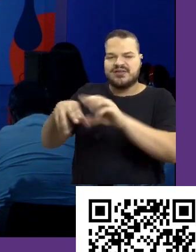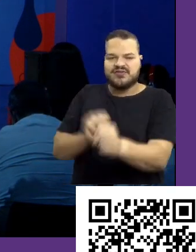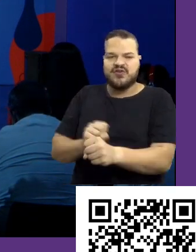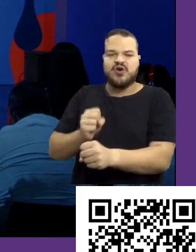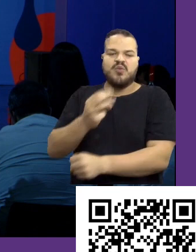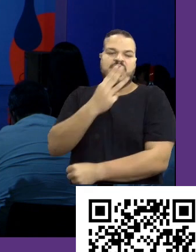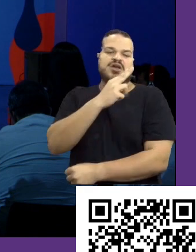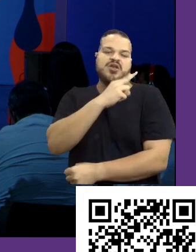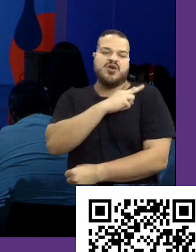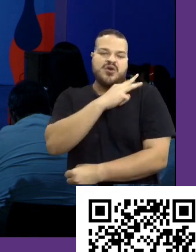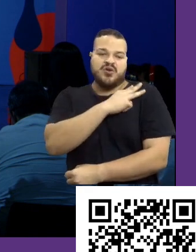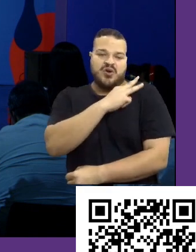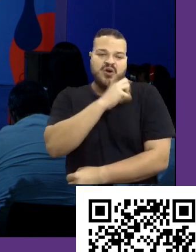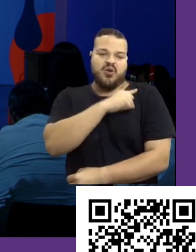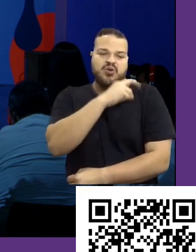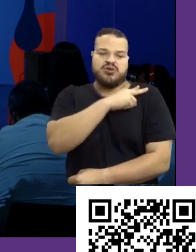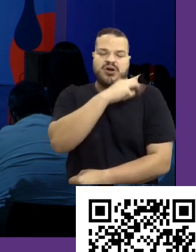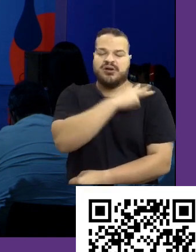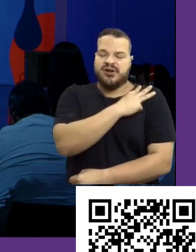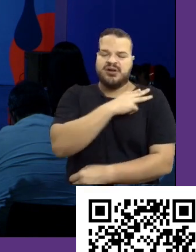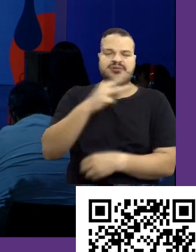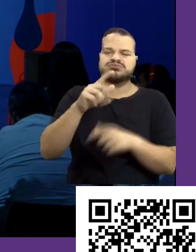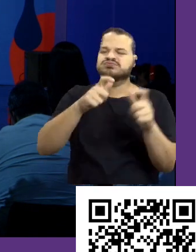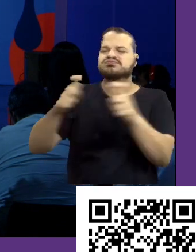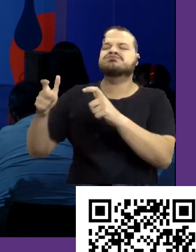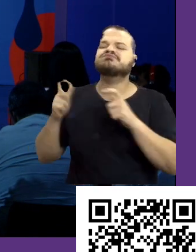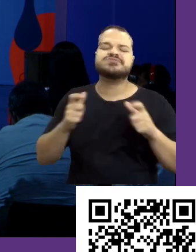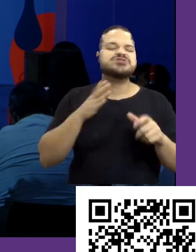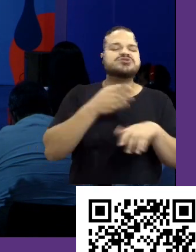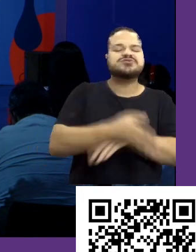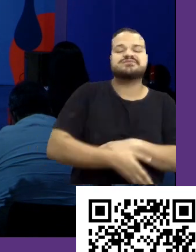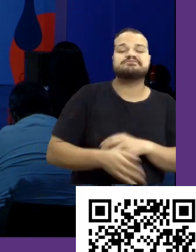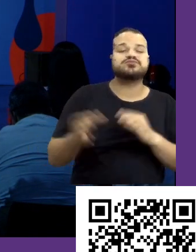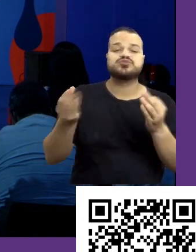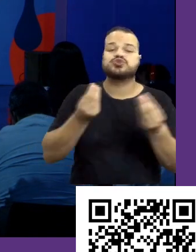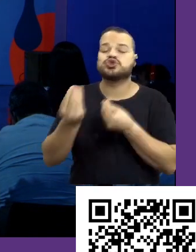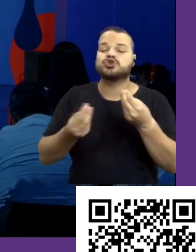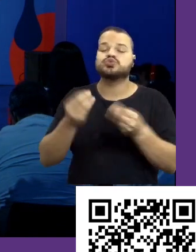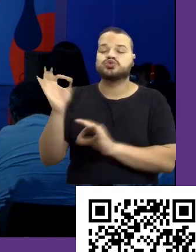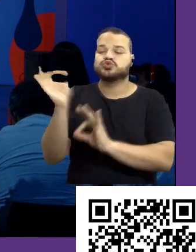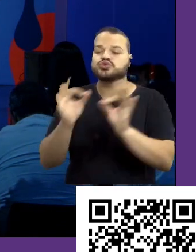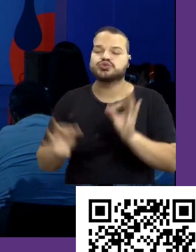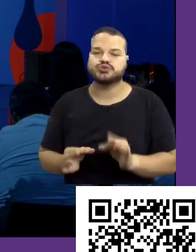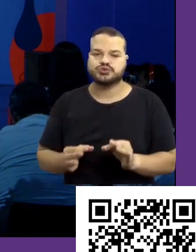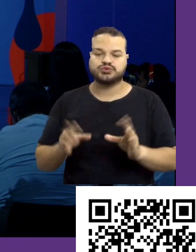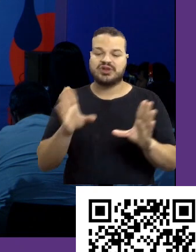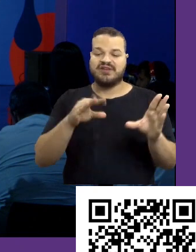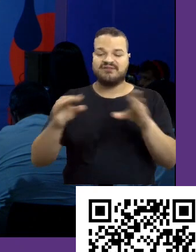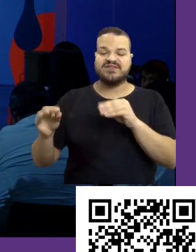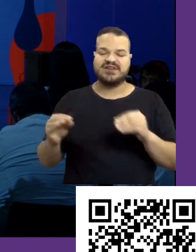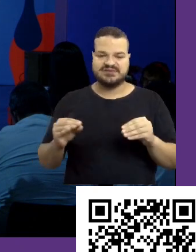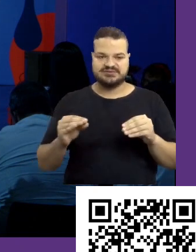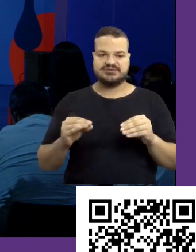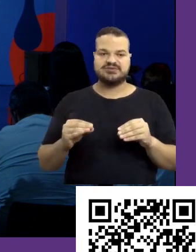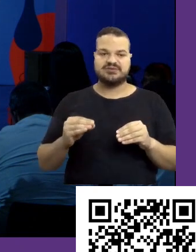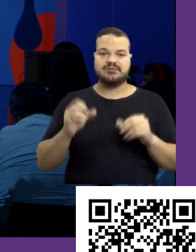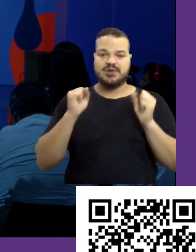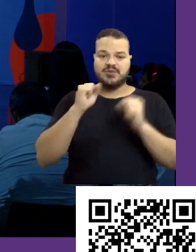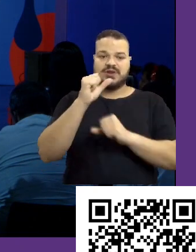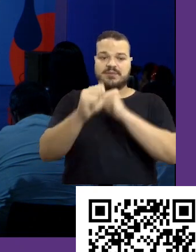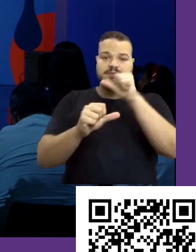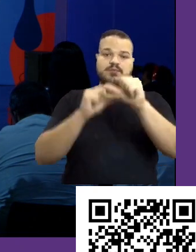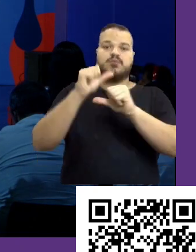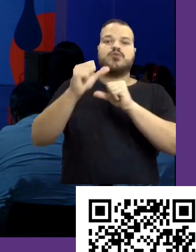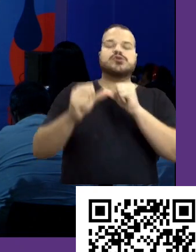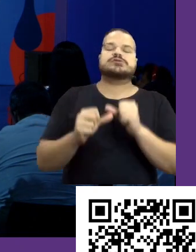em dúvida ainda pra onde vai? Perfeito. Como construir esse plano de carreira ao ponto que ele seja flexível pra mudar lá na frente e se